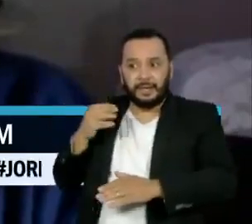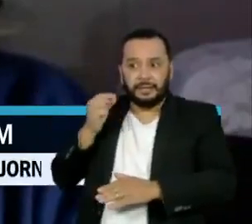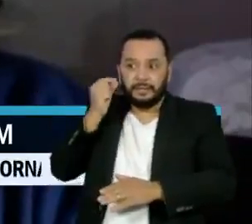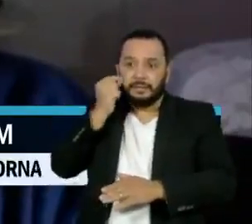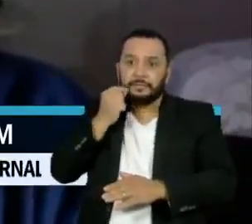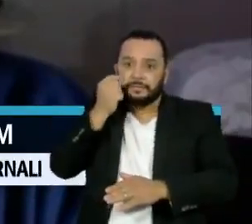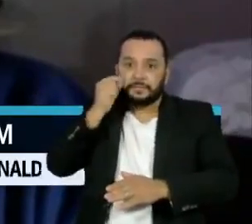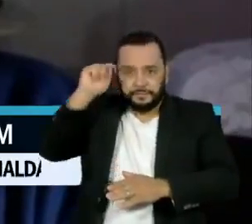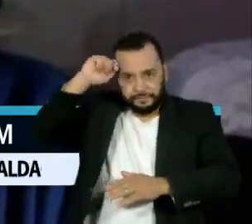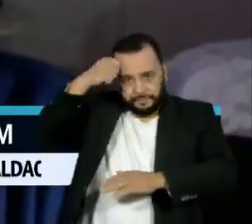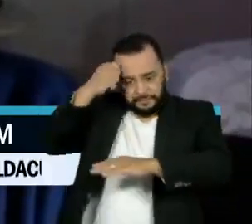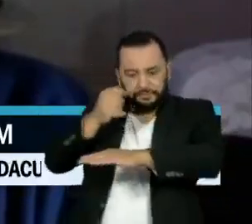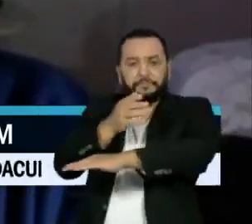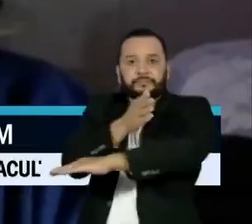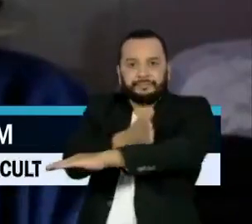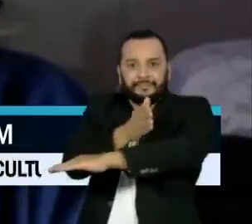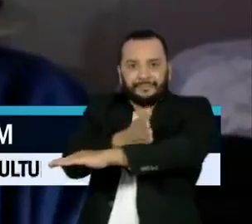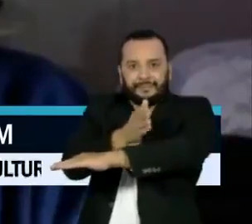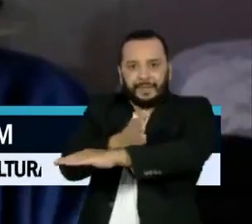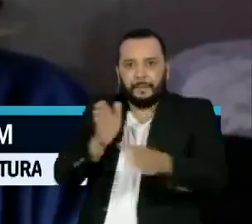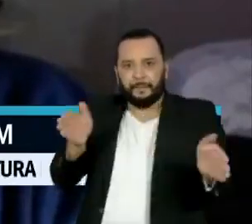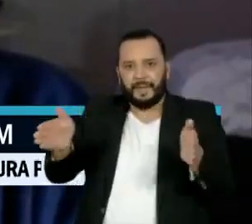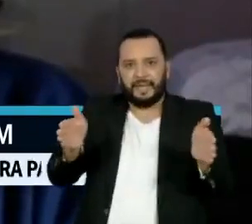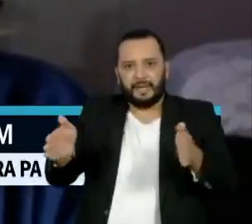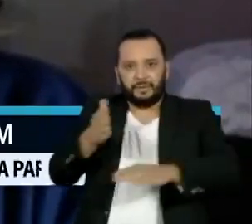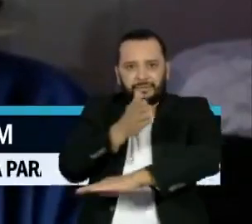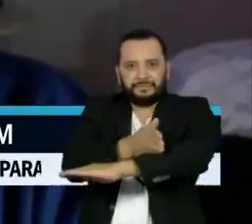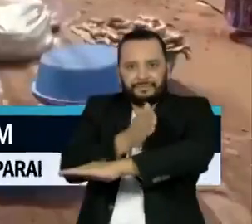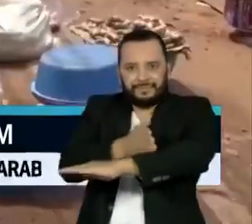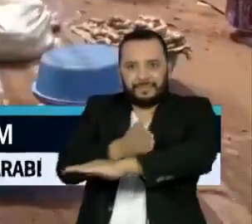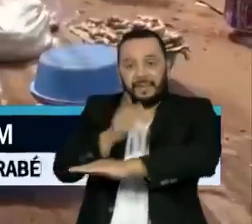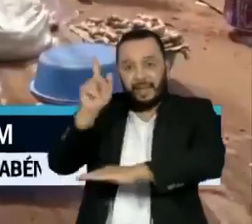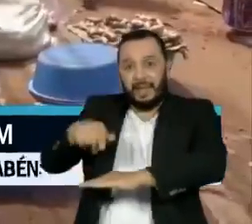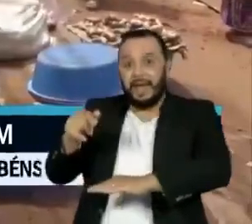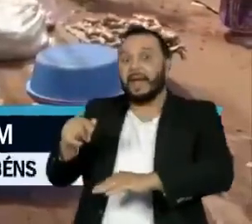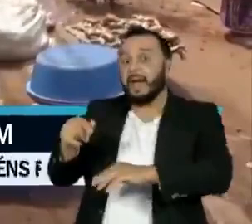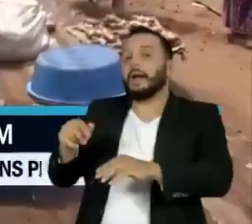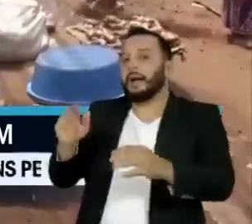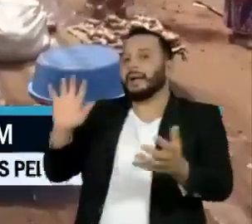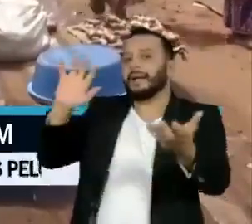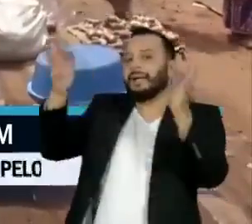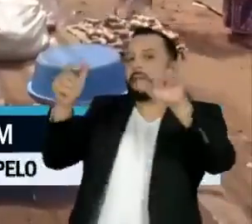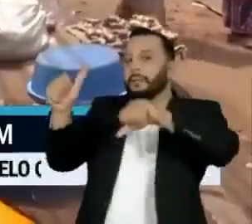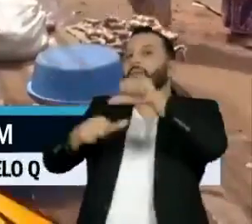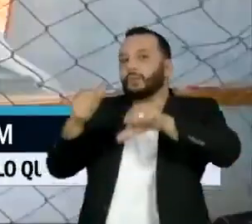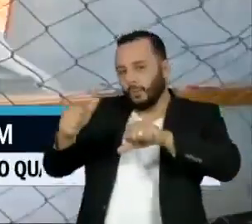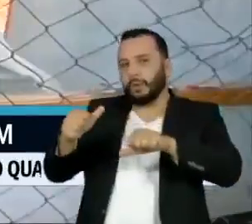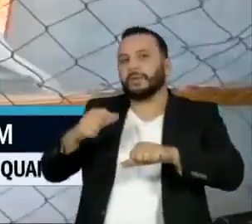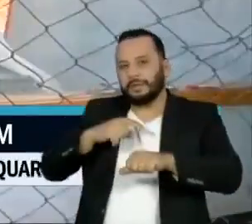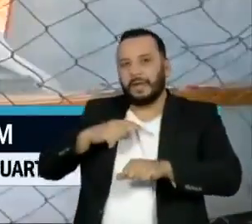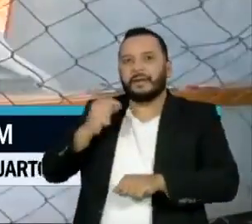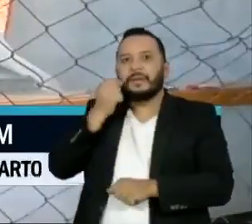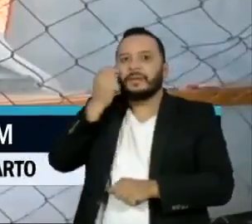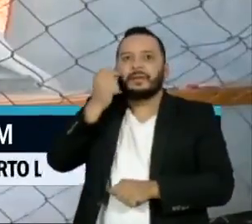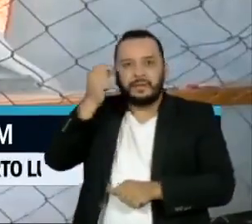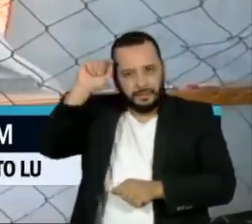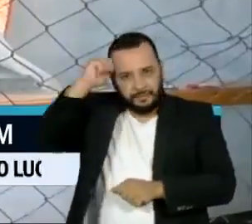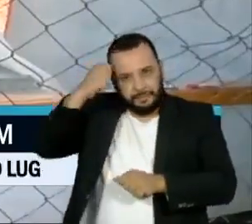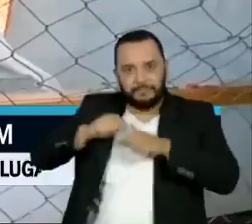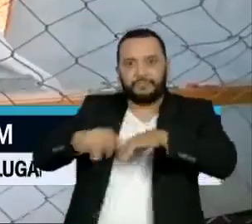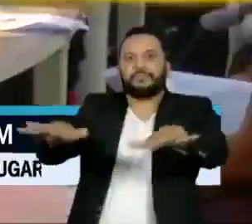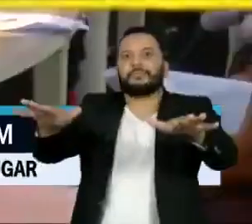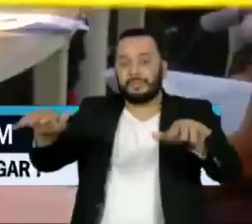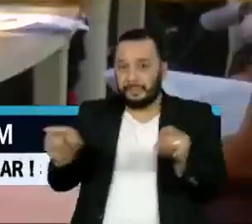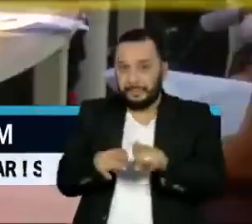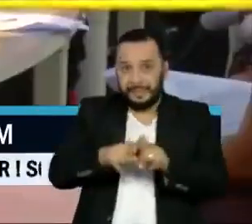mudanças climáticas, naturais, é claro, naquela época. A ciência estima que 75% das